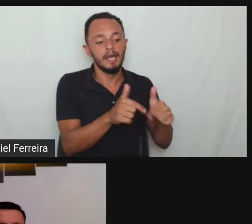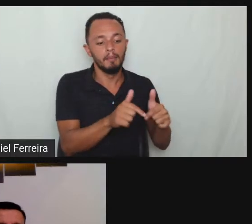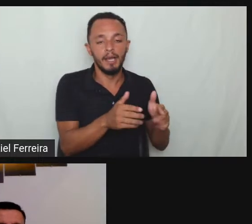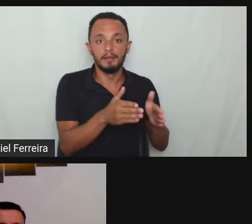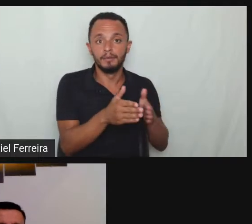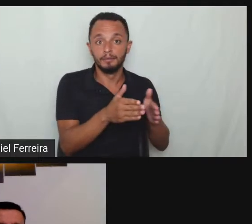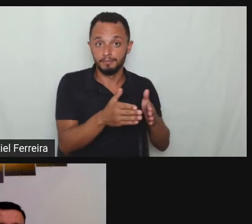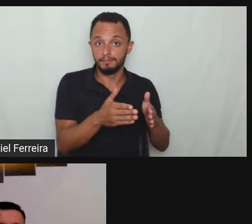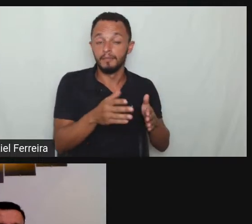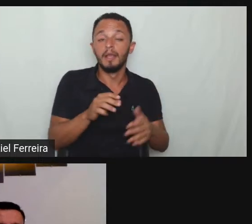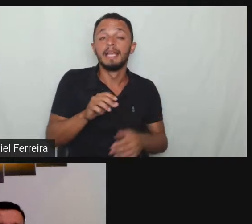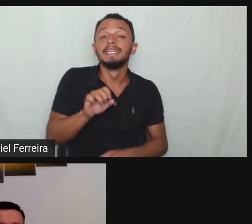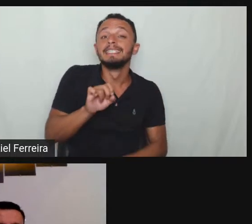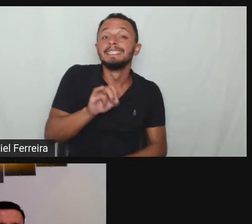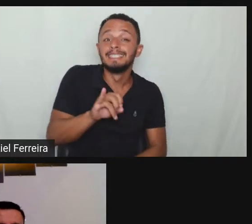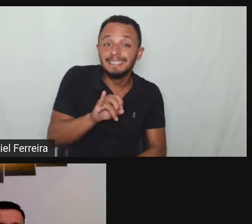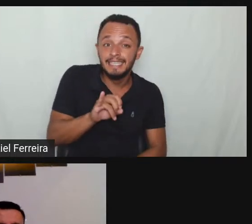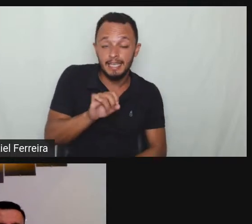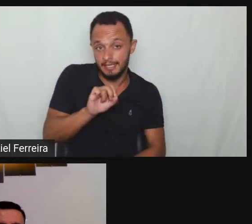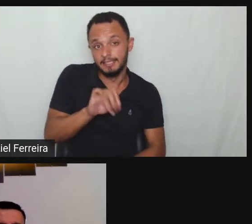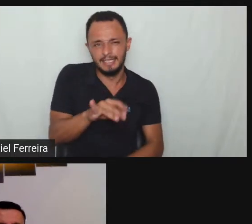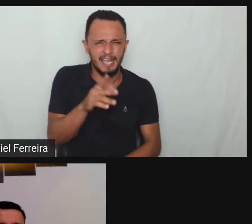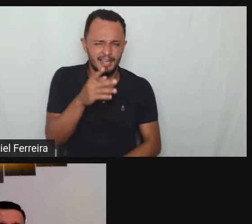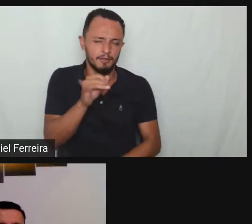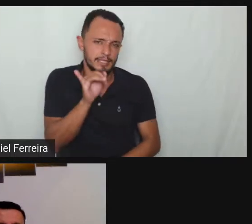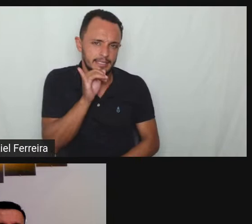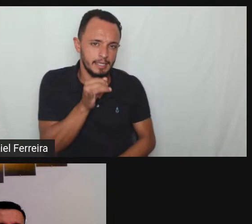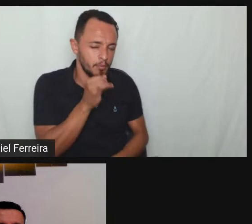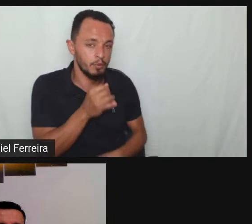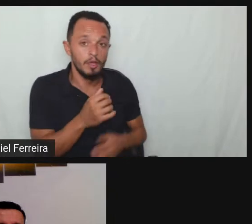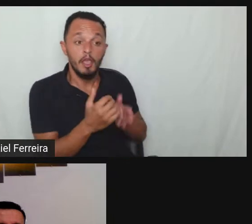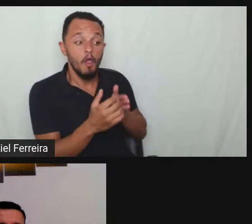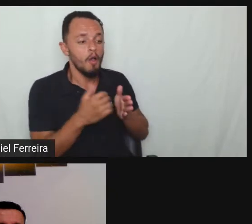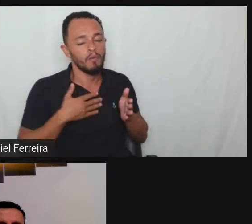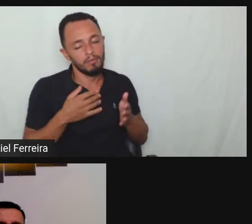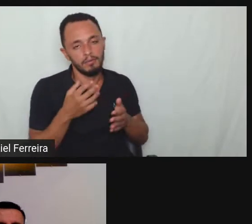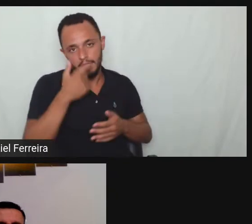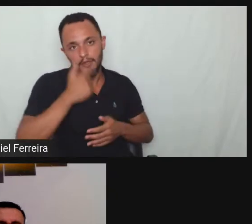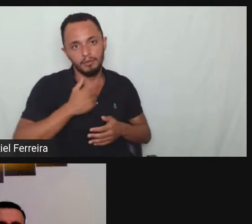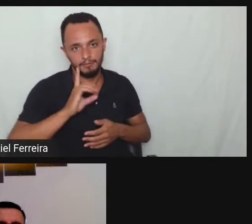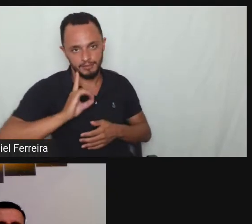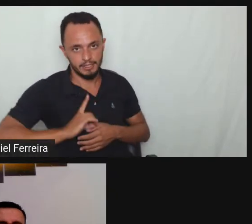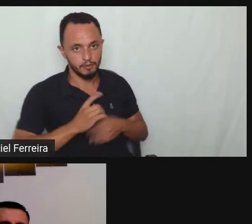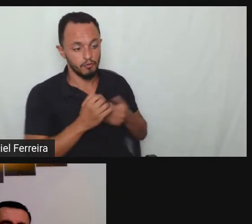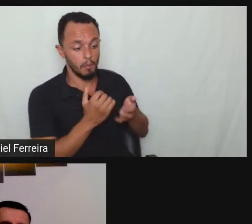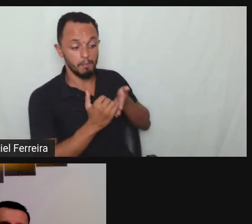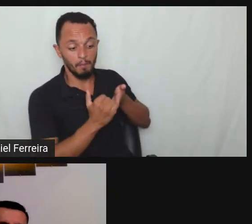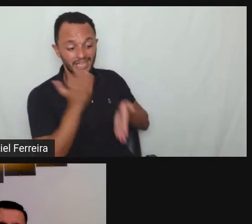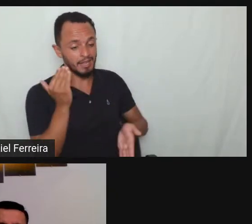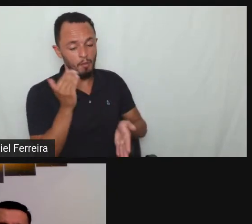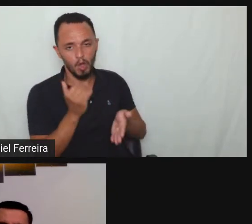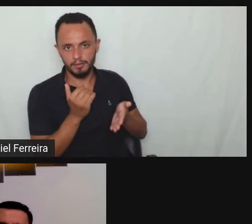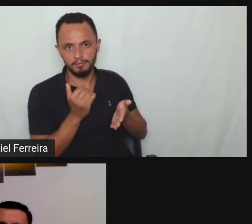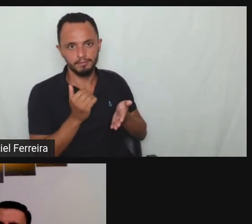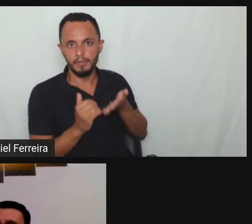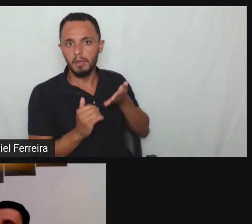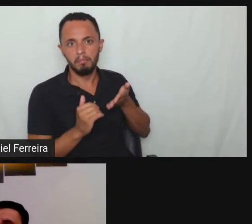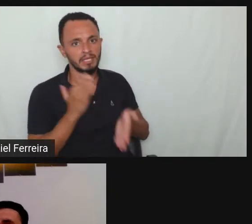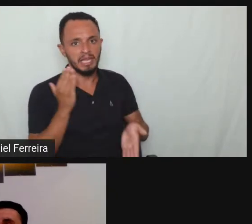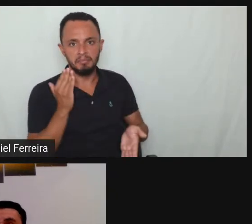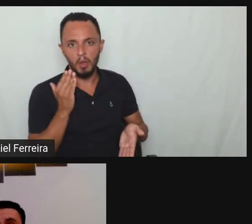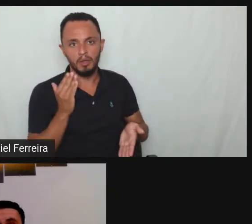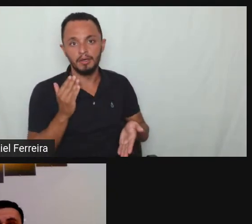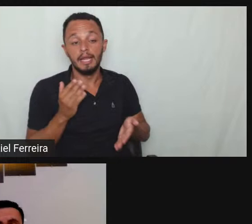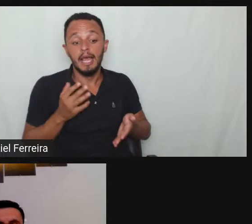falando aqui isso pode gerar para o empregado o direito de reintegração do trabalho não Marcelo sim é era o próximo